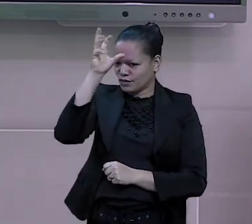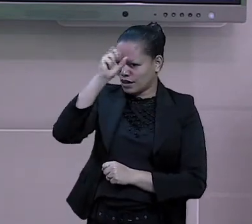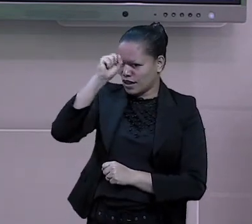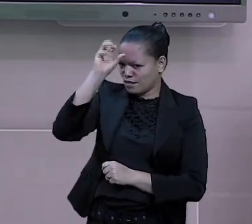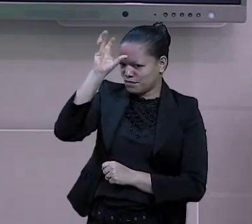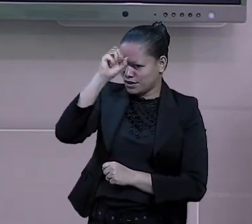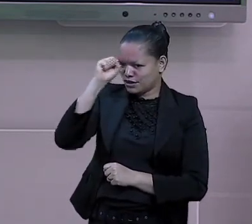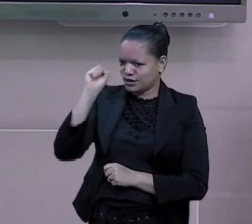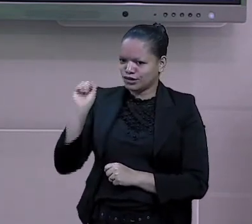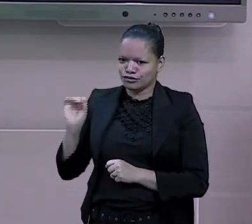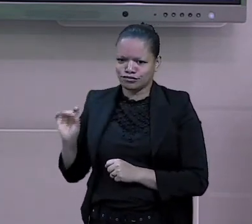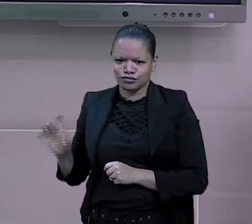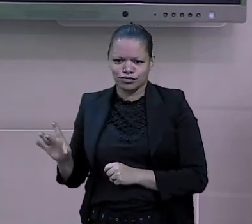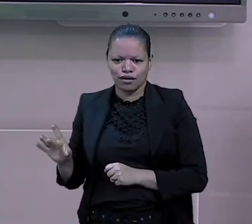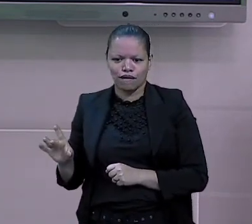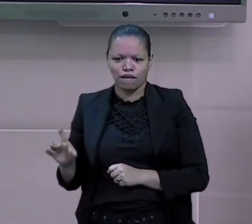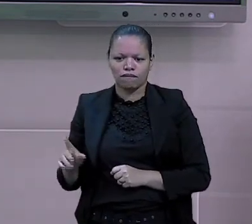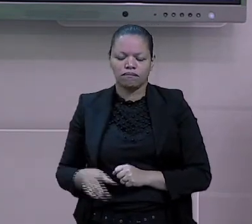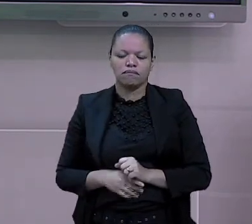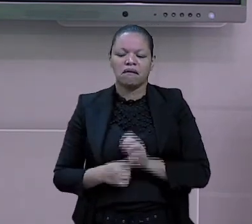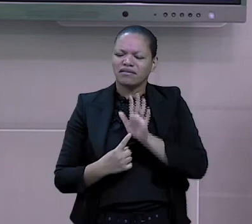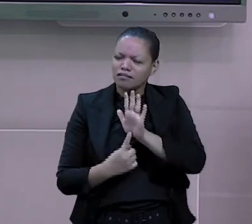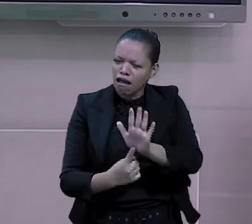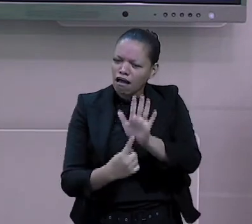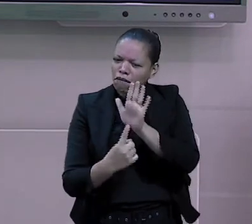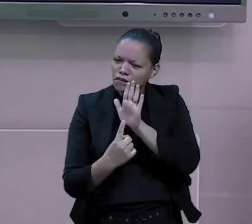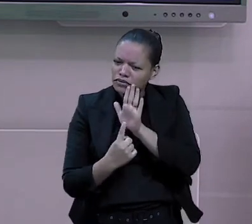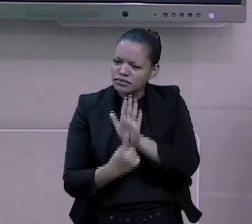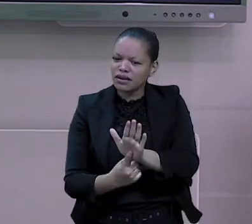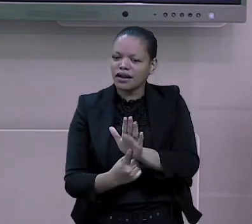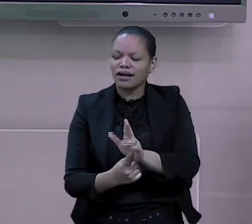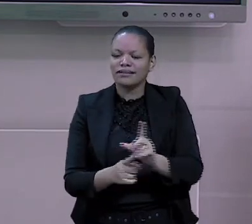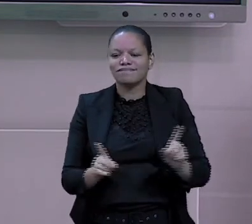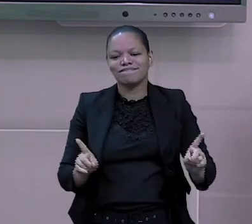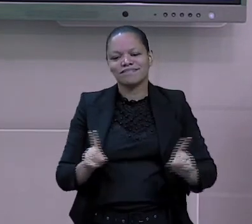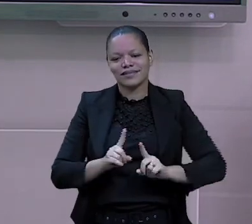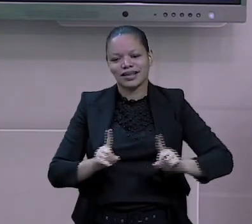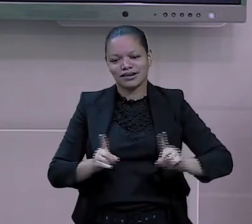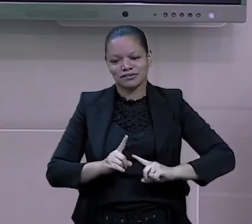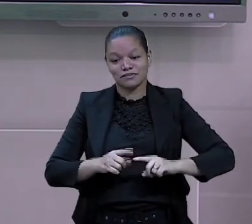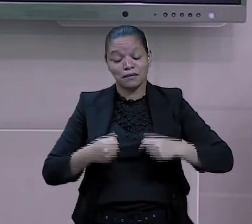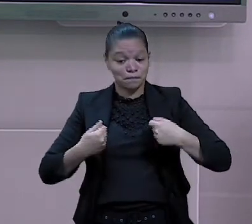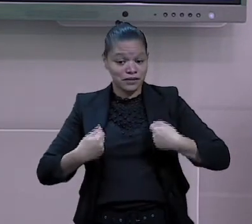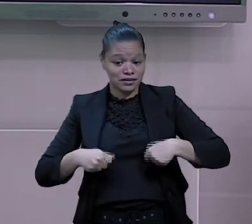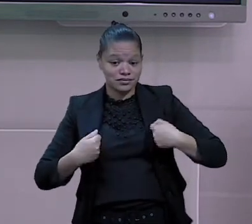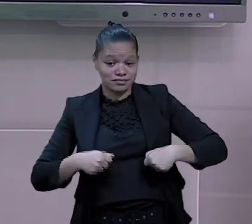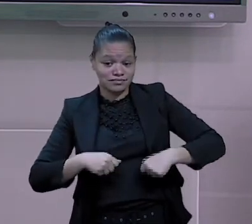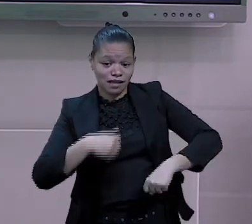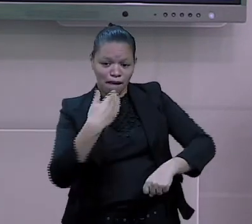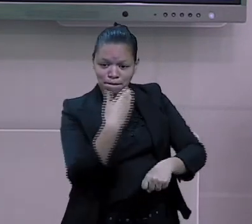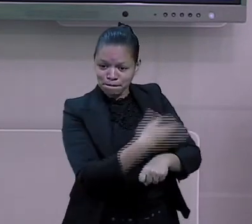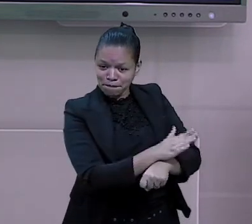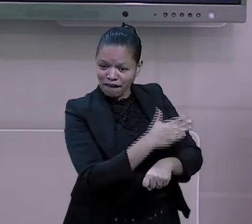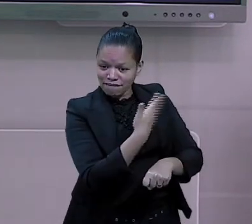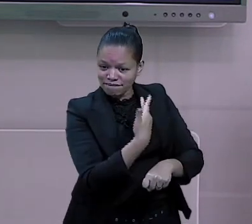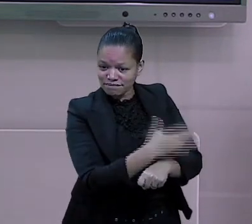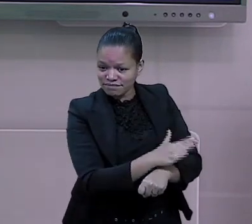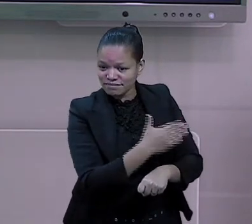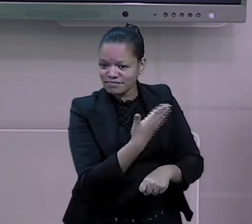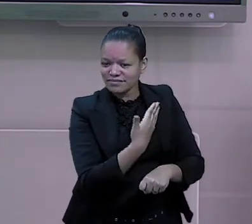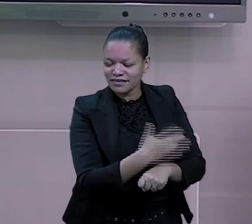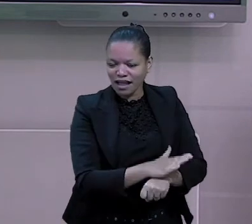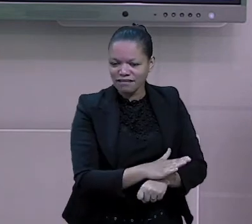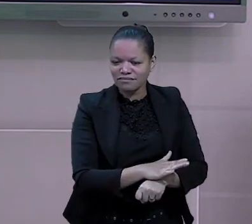professora tá aqui falando, falando, né, mas a gente também tem que praticar. Então, eu